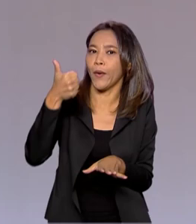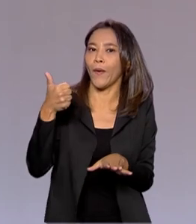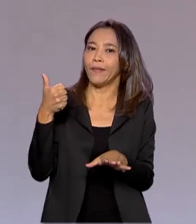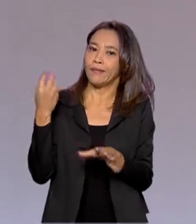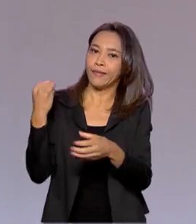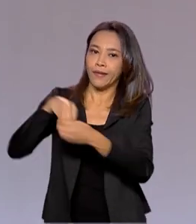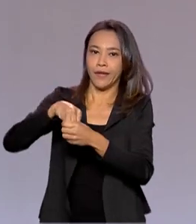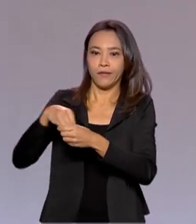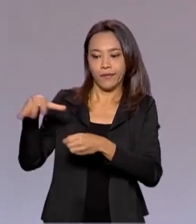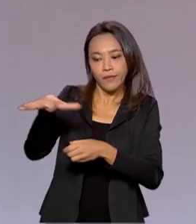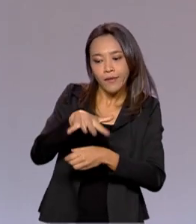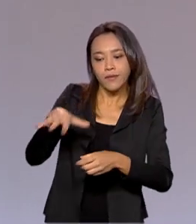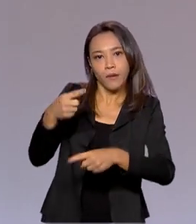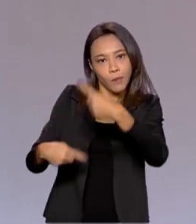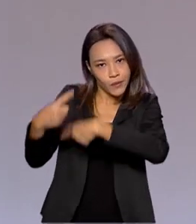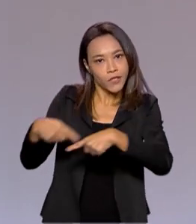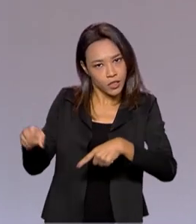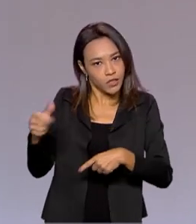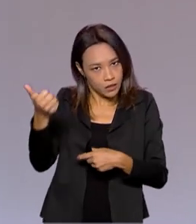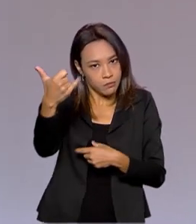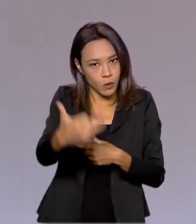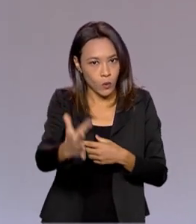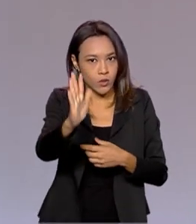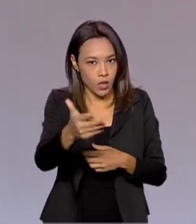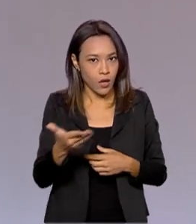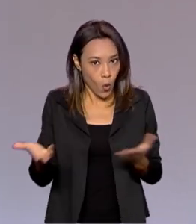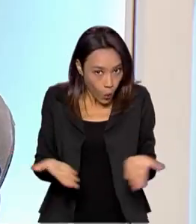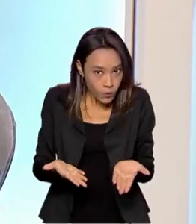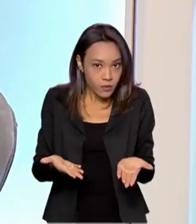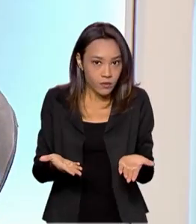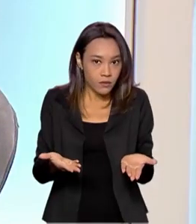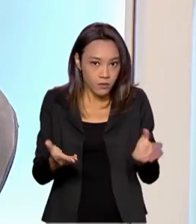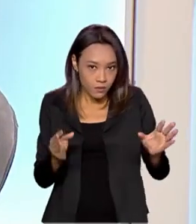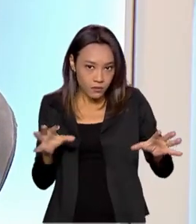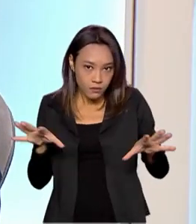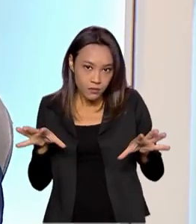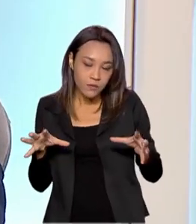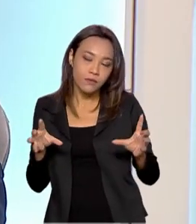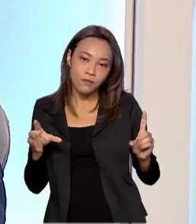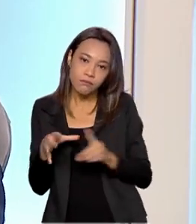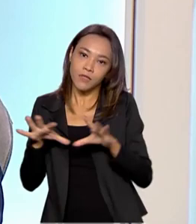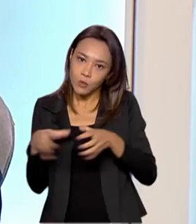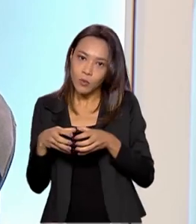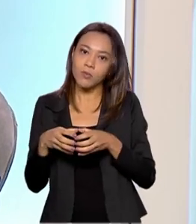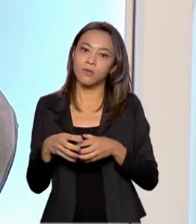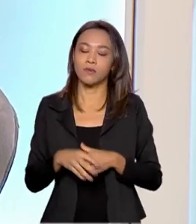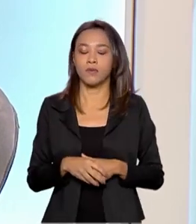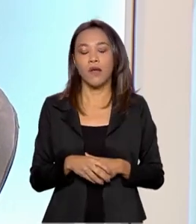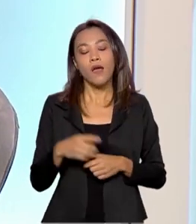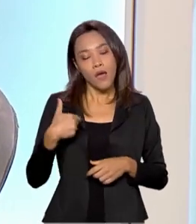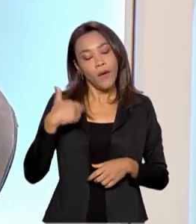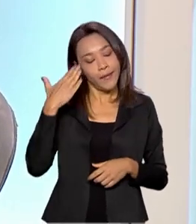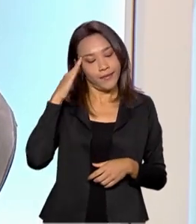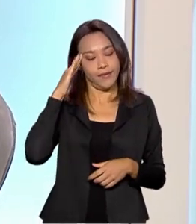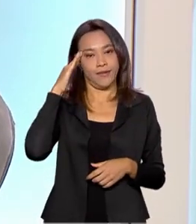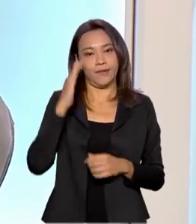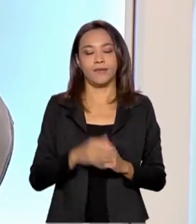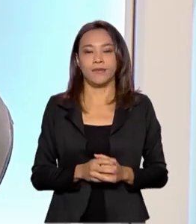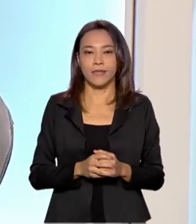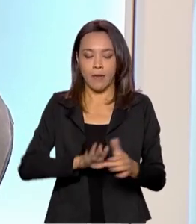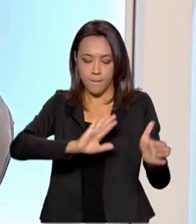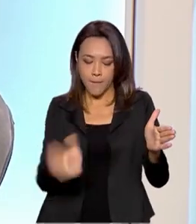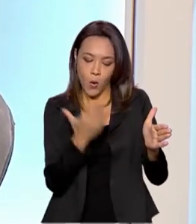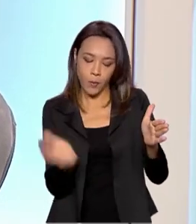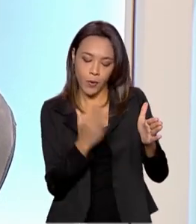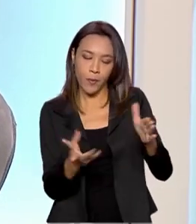política geoeconômica que o senhor acaba de citar, hoje mesmo já? Cate, eu entendo que a produção de